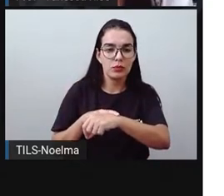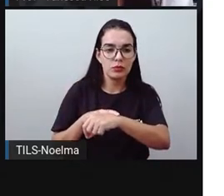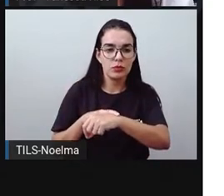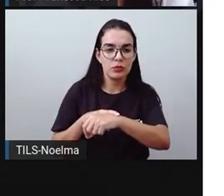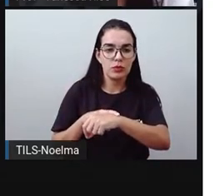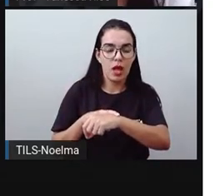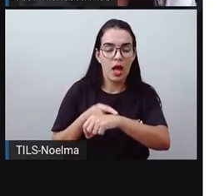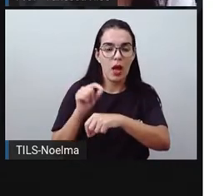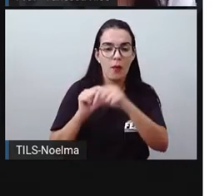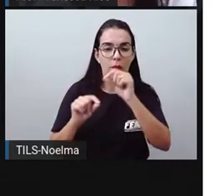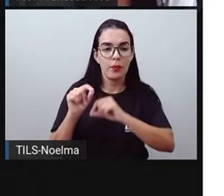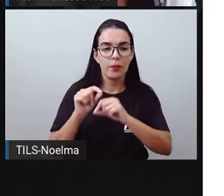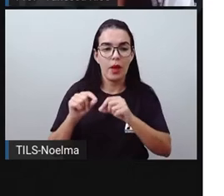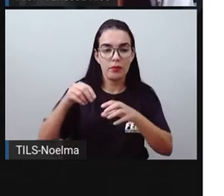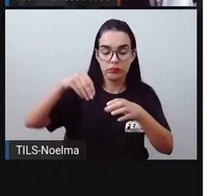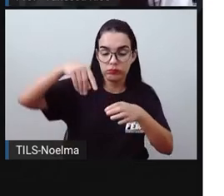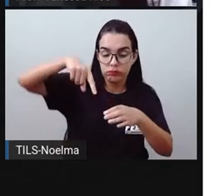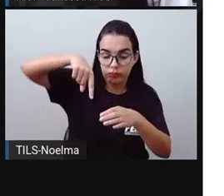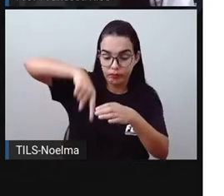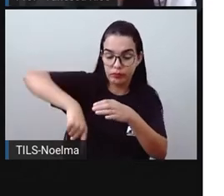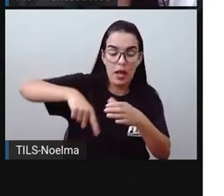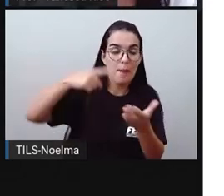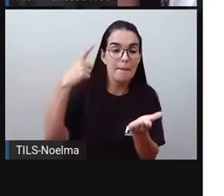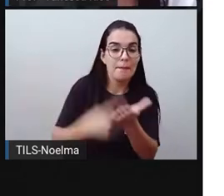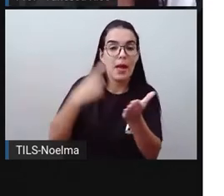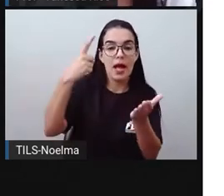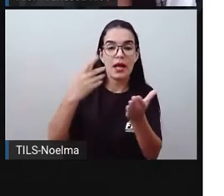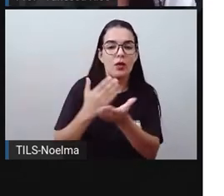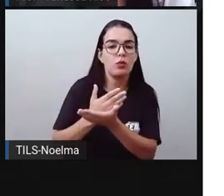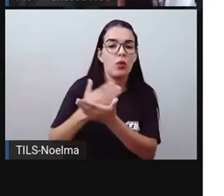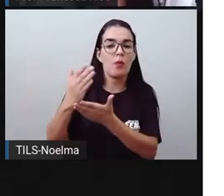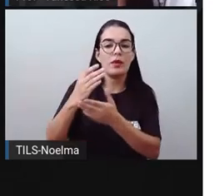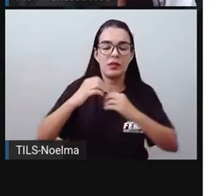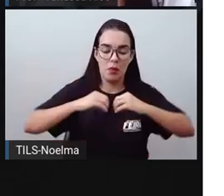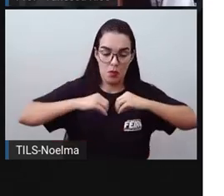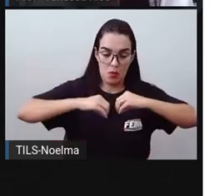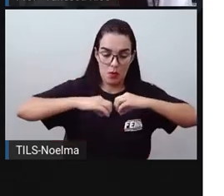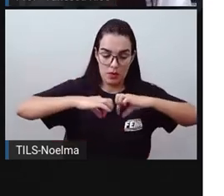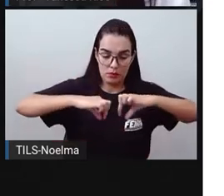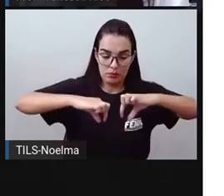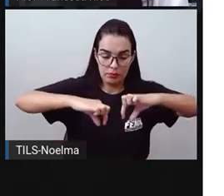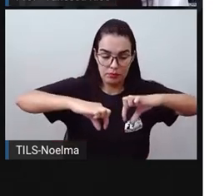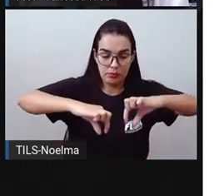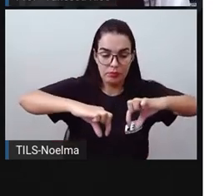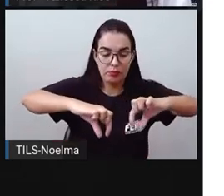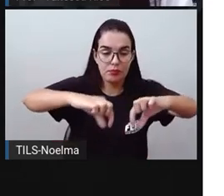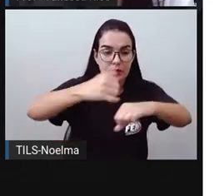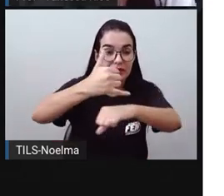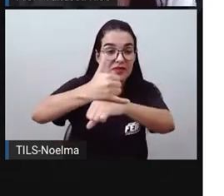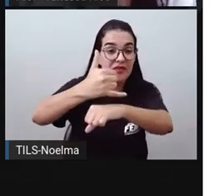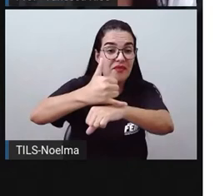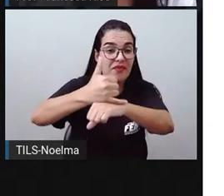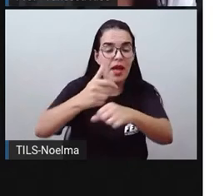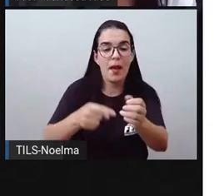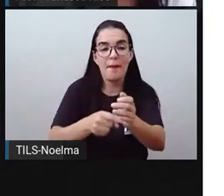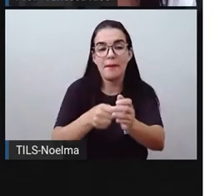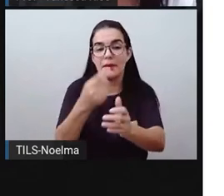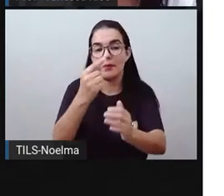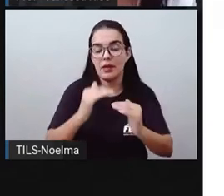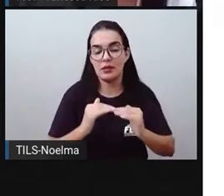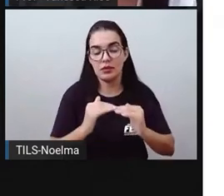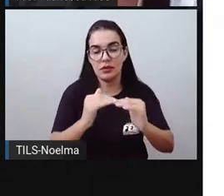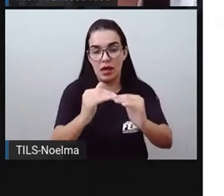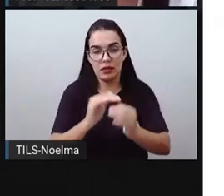fundamental que marca o início, marca o início da construção da primeira estrada de ferro do